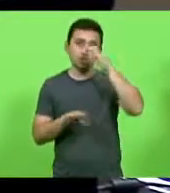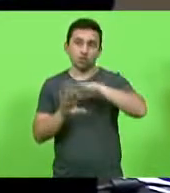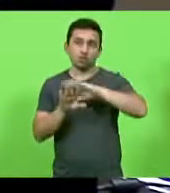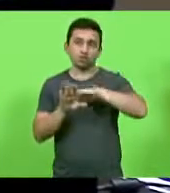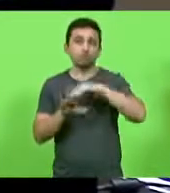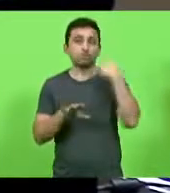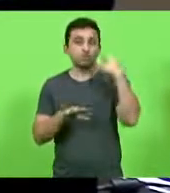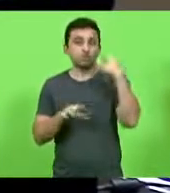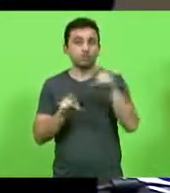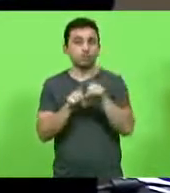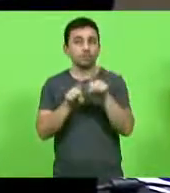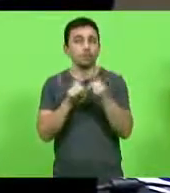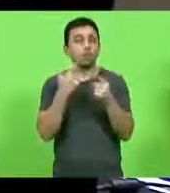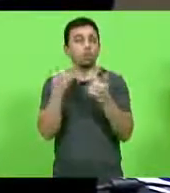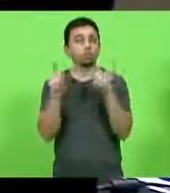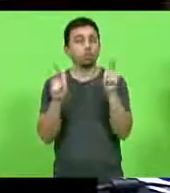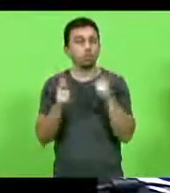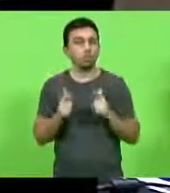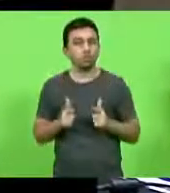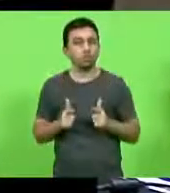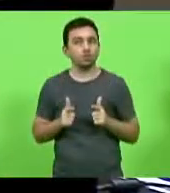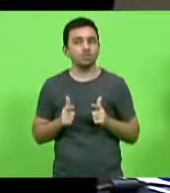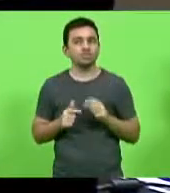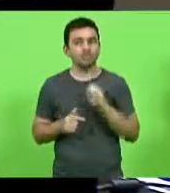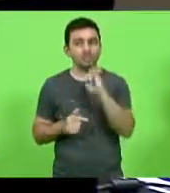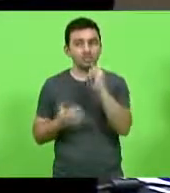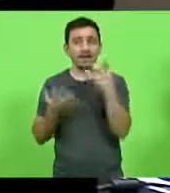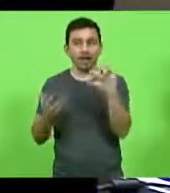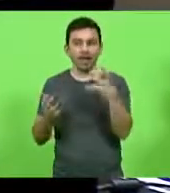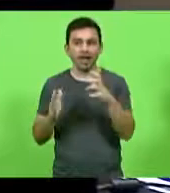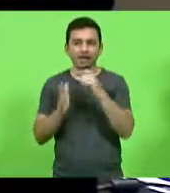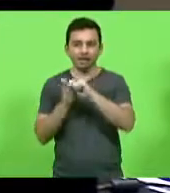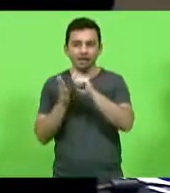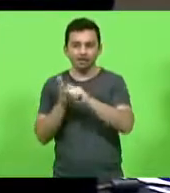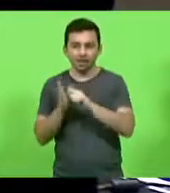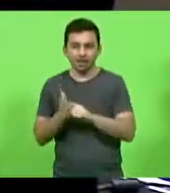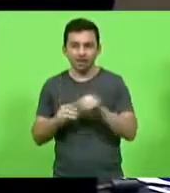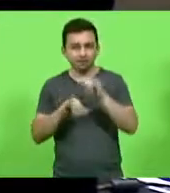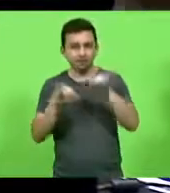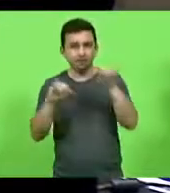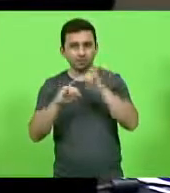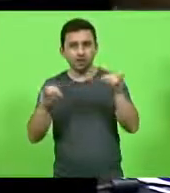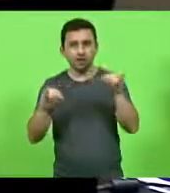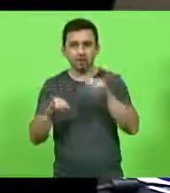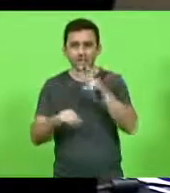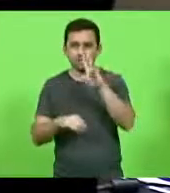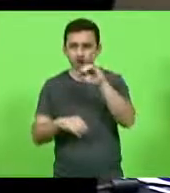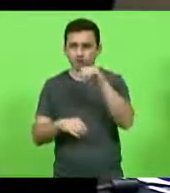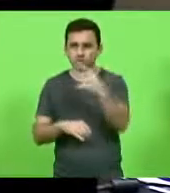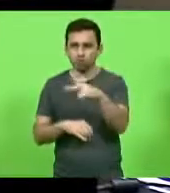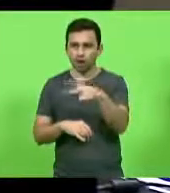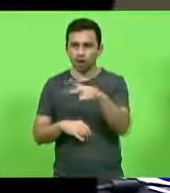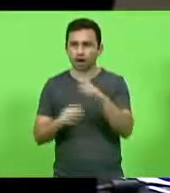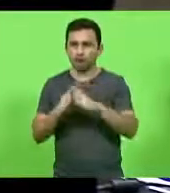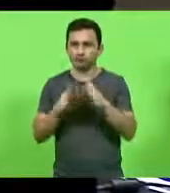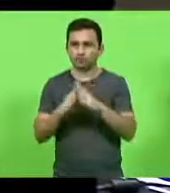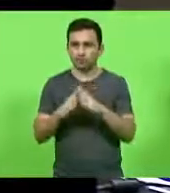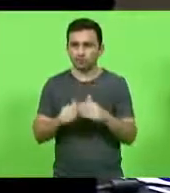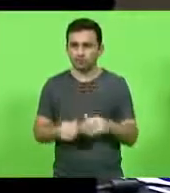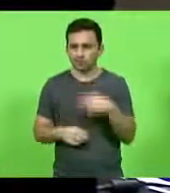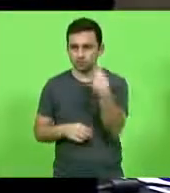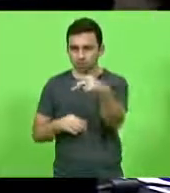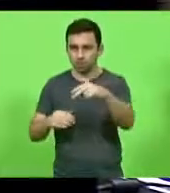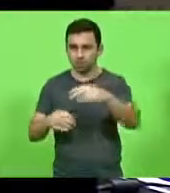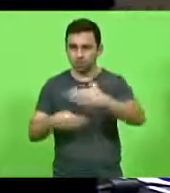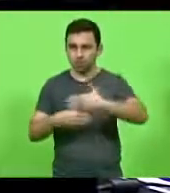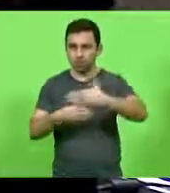política, mas outras coisas também. Eu acho que se alguém quer escrever, mandar uma mensagem, que vai escrever na sua casa, vai escrever no muro